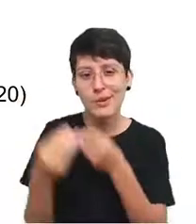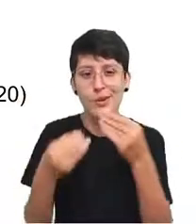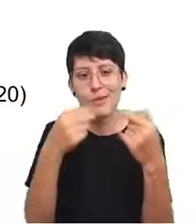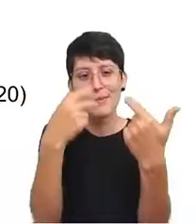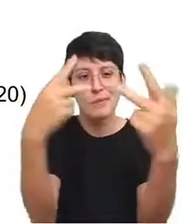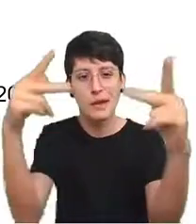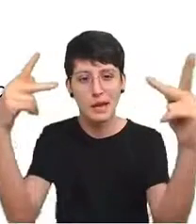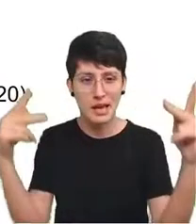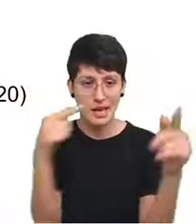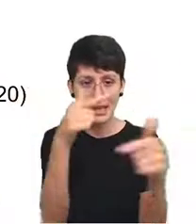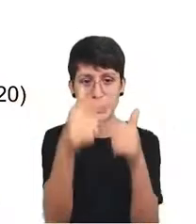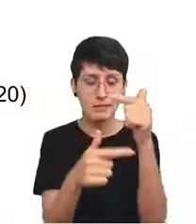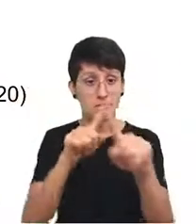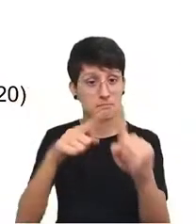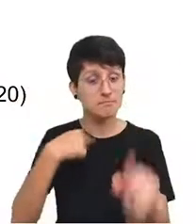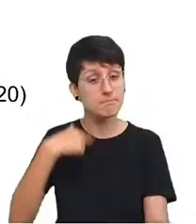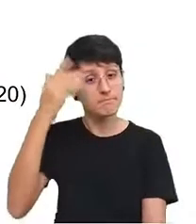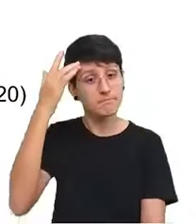achei bem úteis.